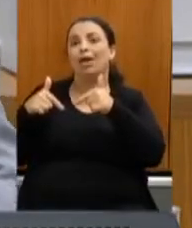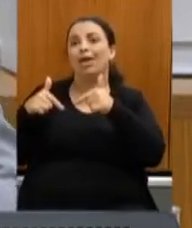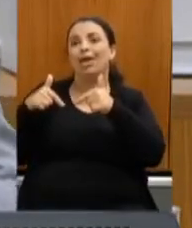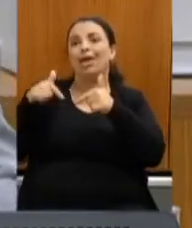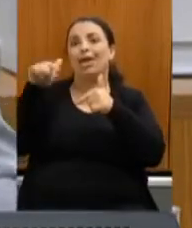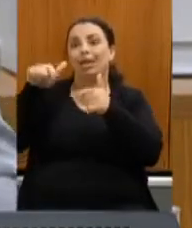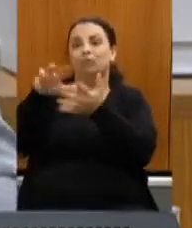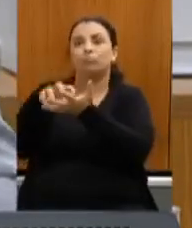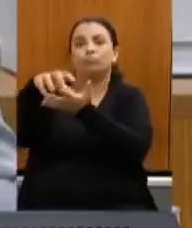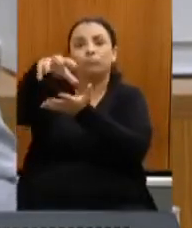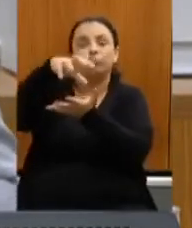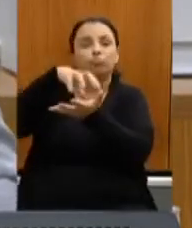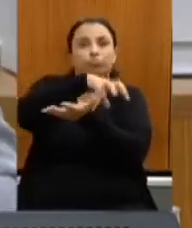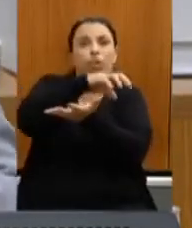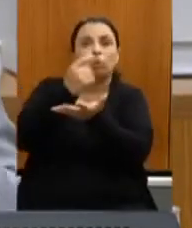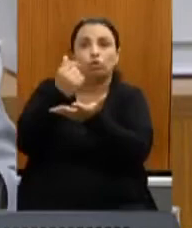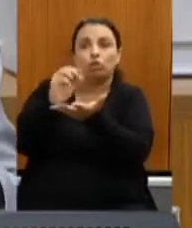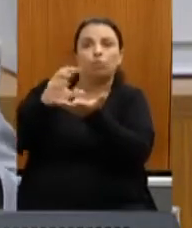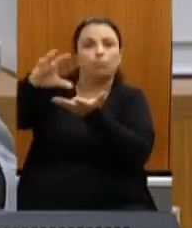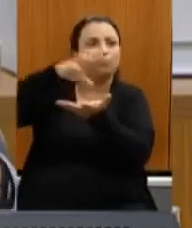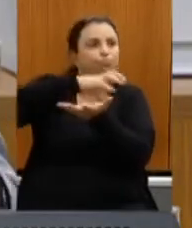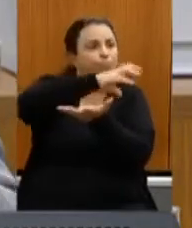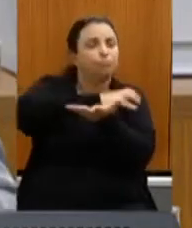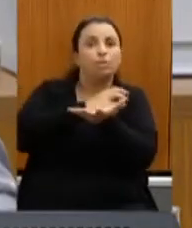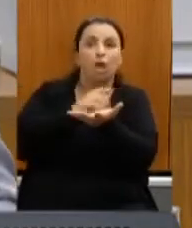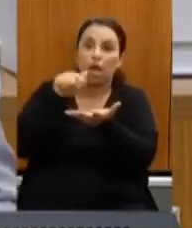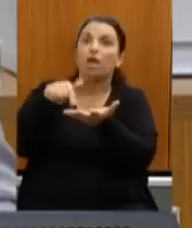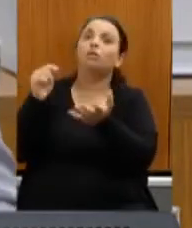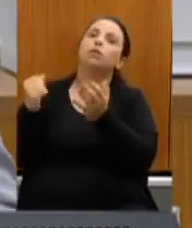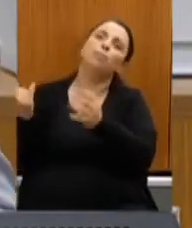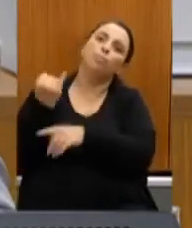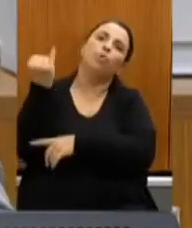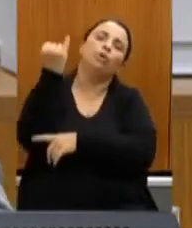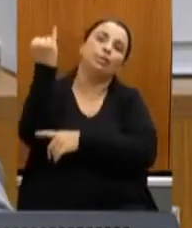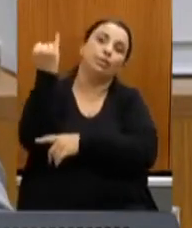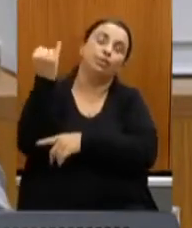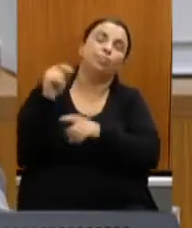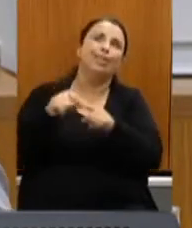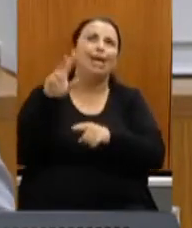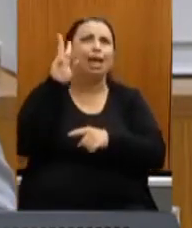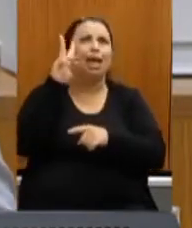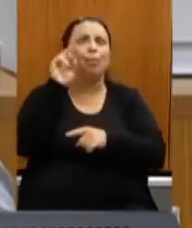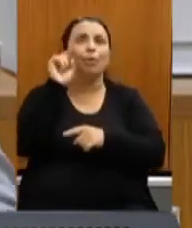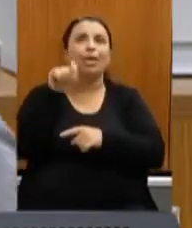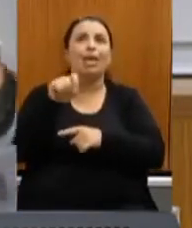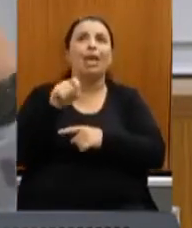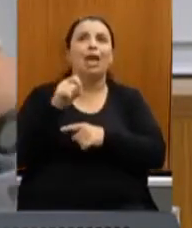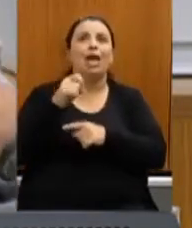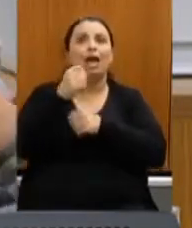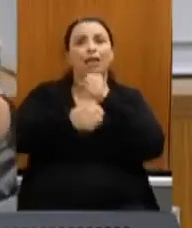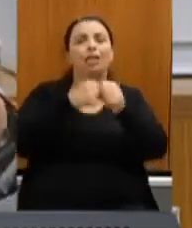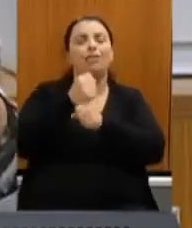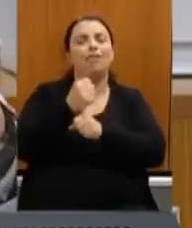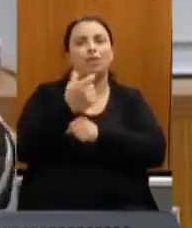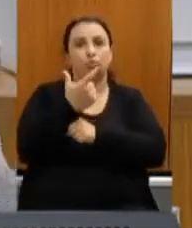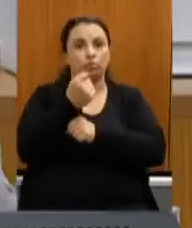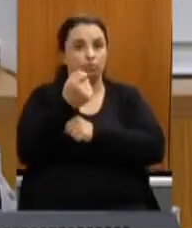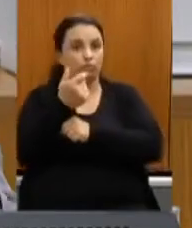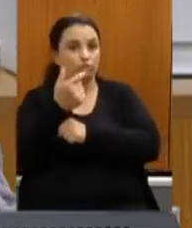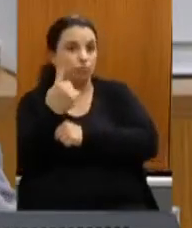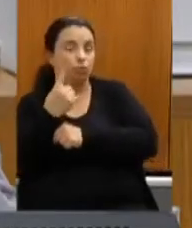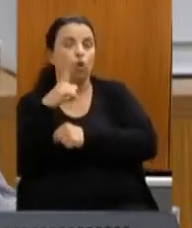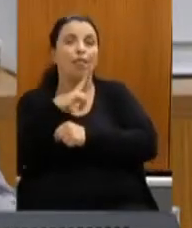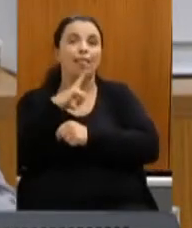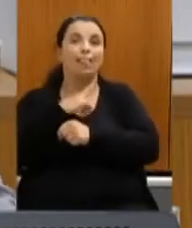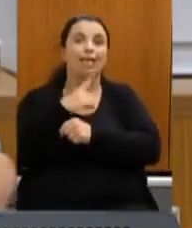a gente tem que lembrar que ano que vem nós temos mais uns mais ou menos uns 100 milhões de reais caso a lei Aldeblanc passe para uma